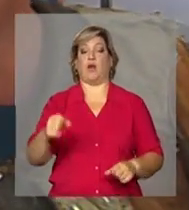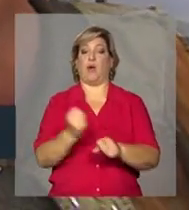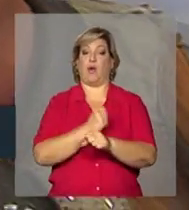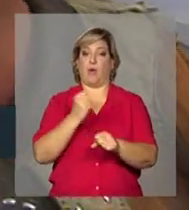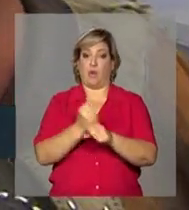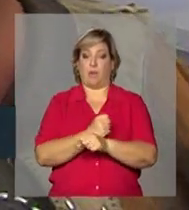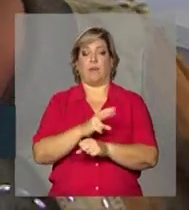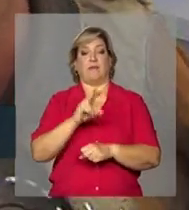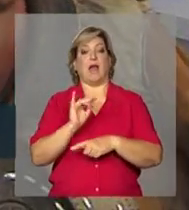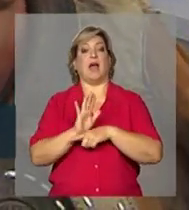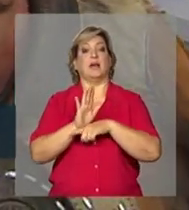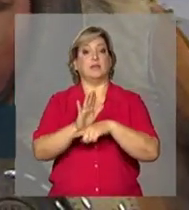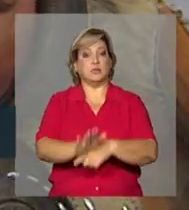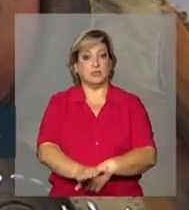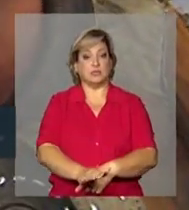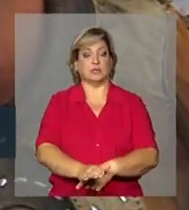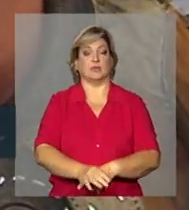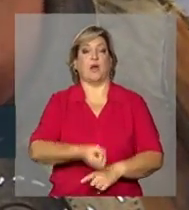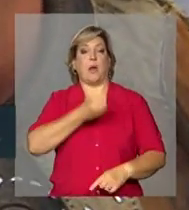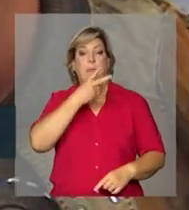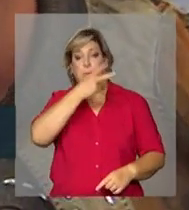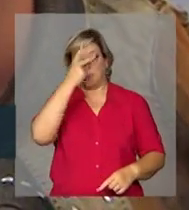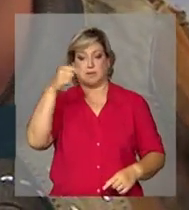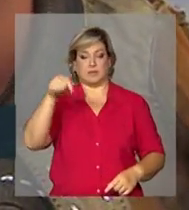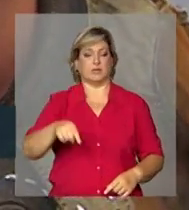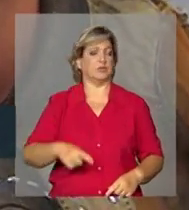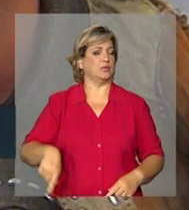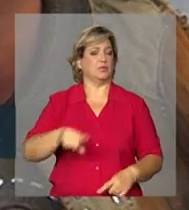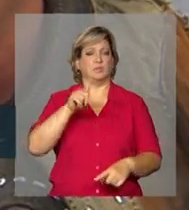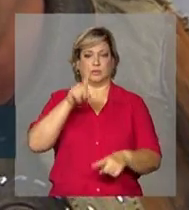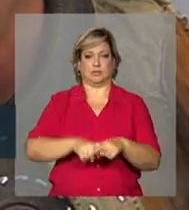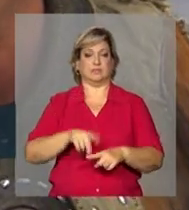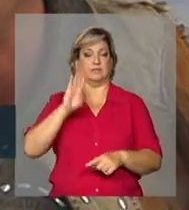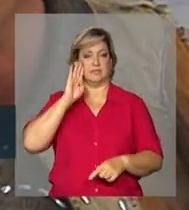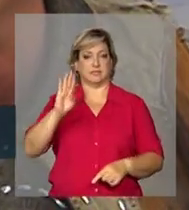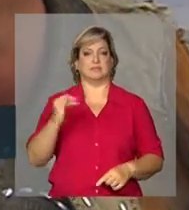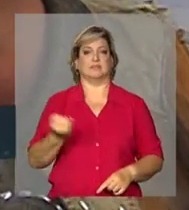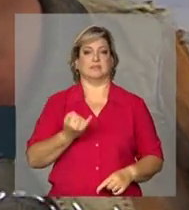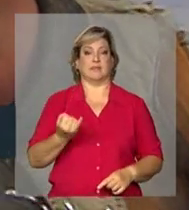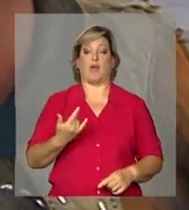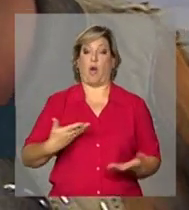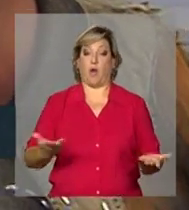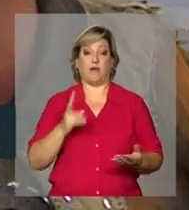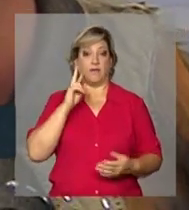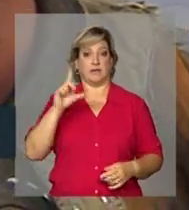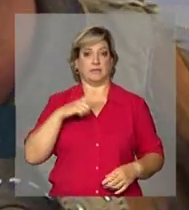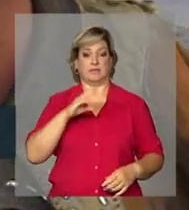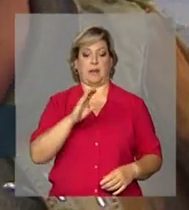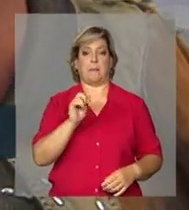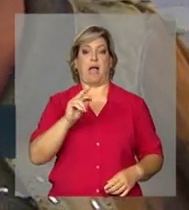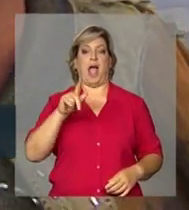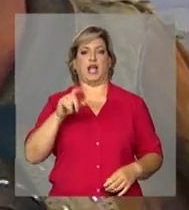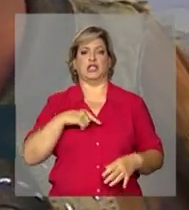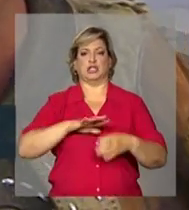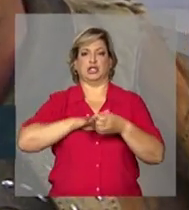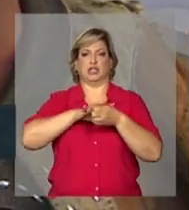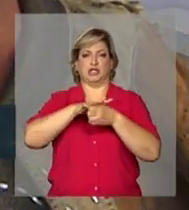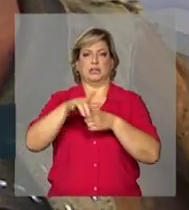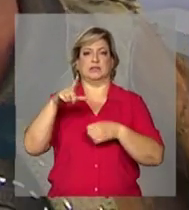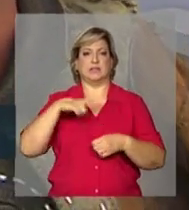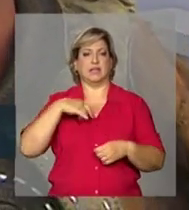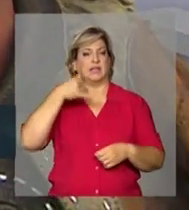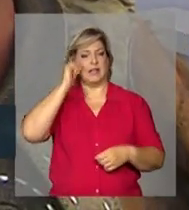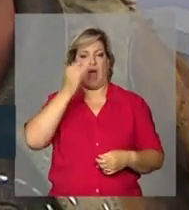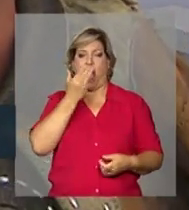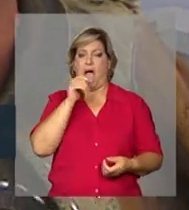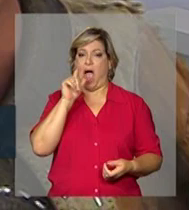que vai beneficiar o sertanejo completo. Não é isso? Hoje a gente já está vendo barragens cheias aí ao lado do canal, para gado beber água,